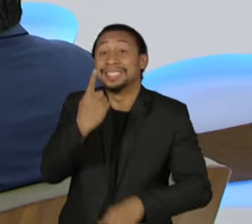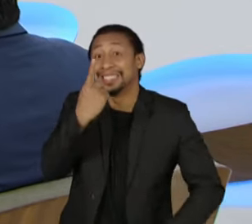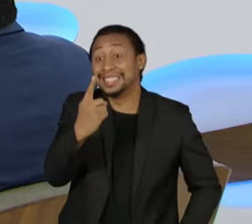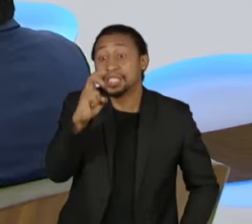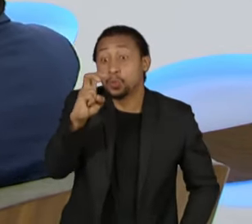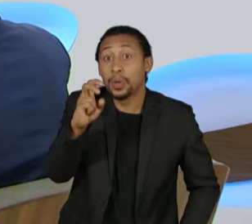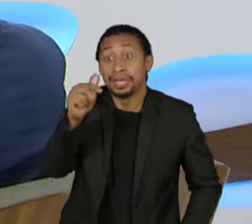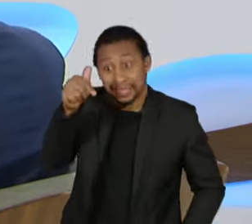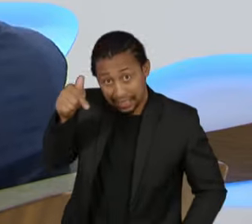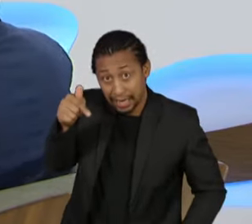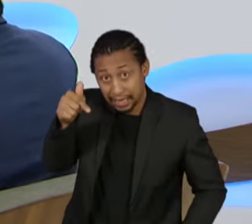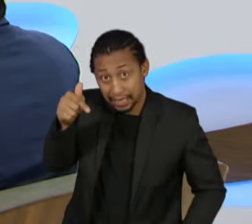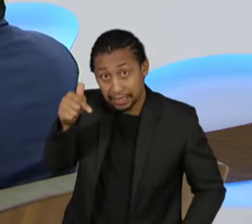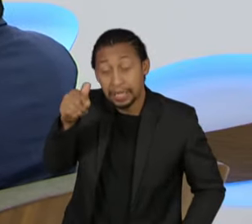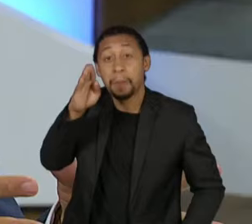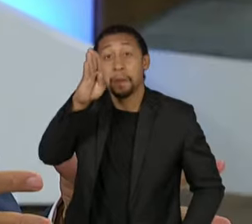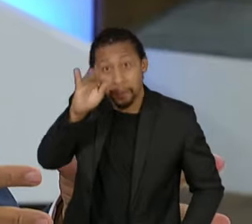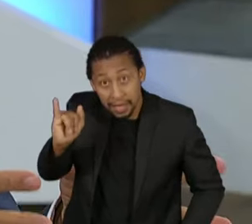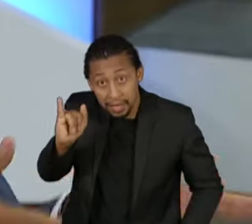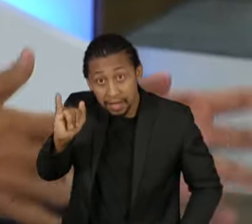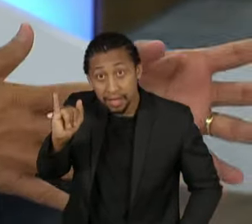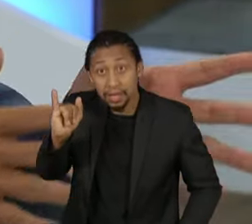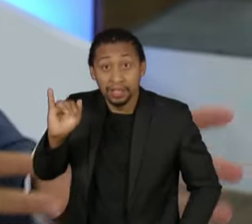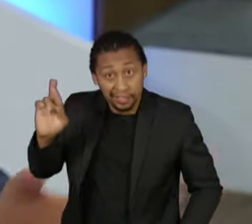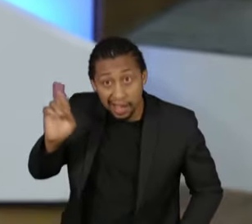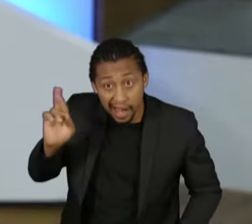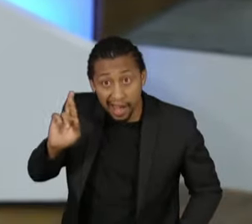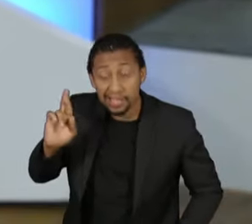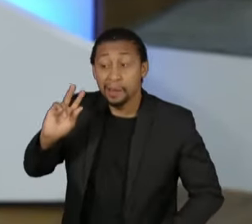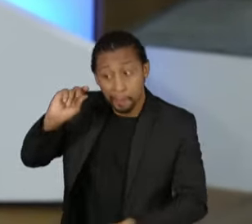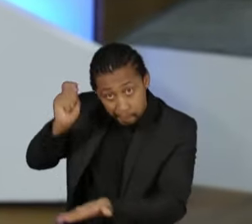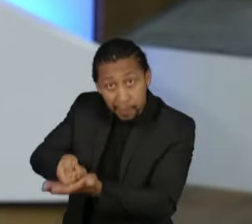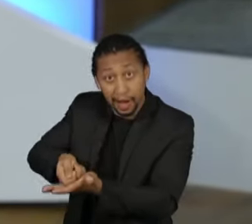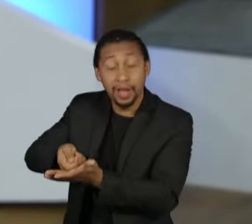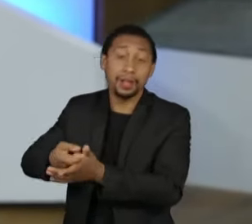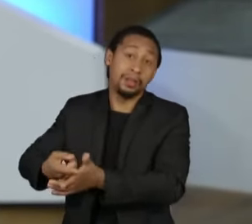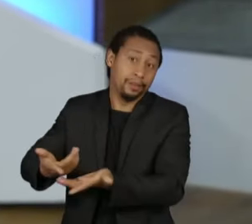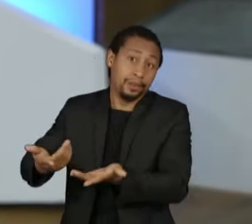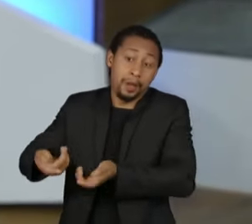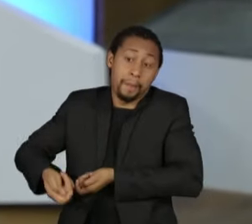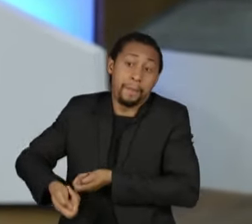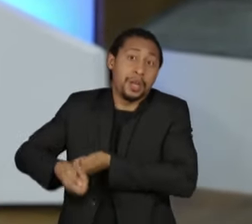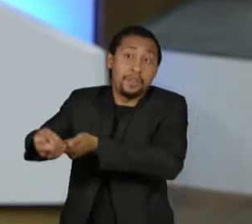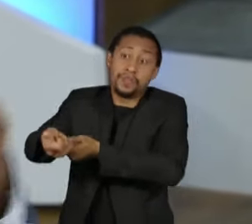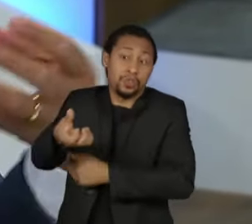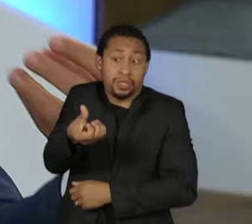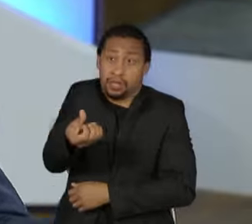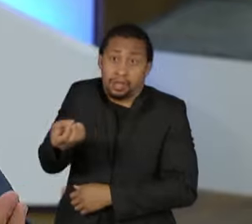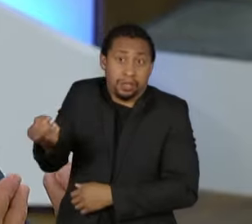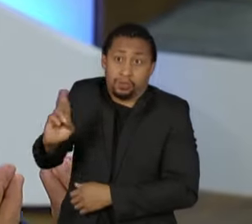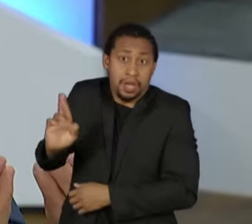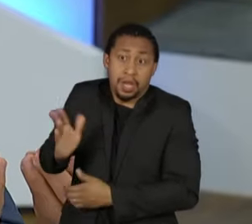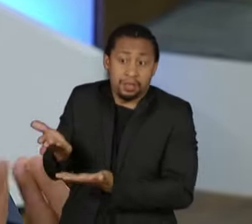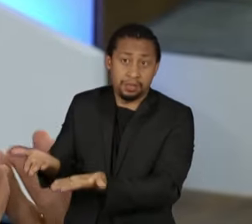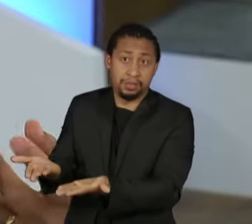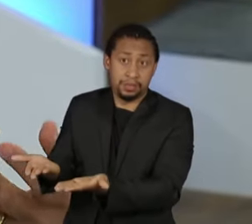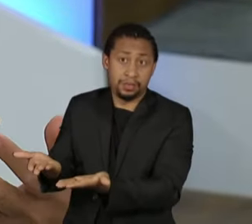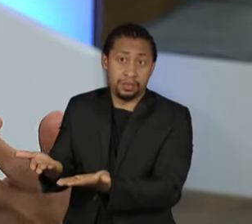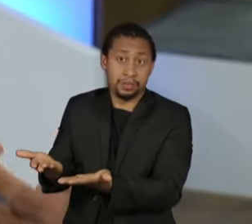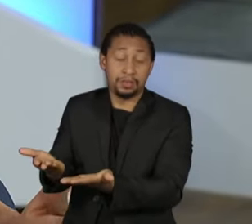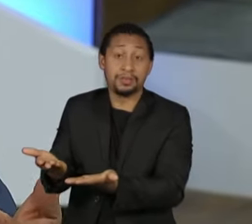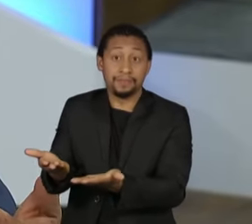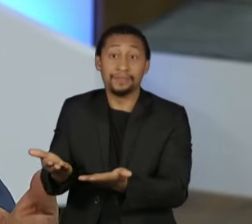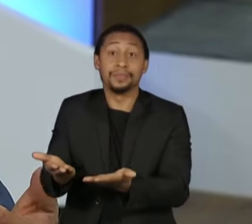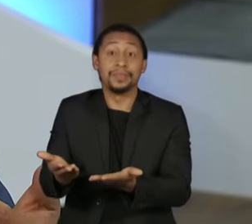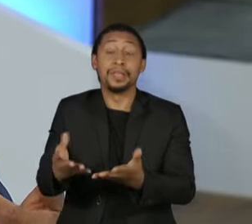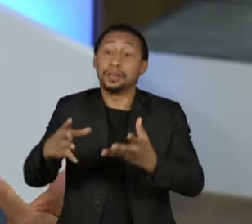é dinheiro para pagar os R 600. Ou seja, é para continuidade do que já existe.$ 18 bilhões, aqui é